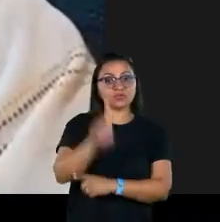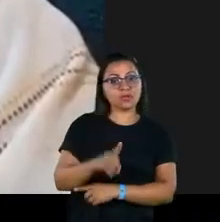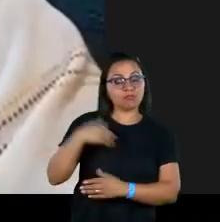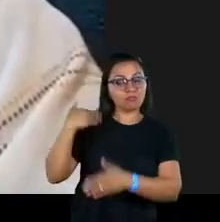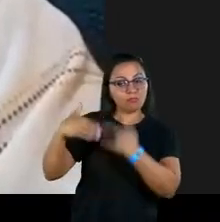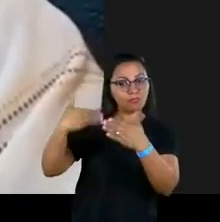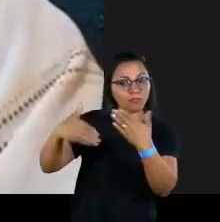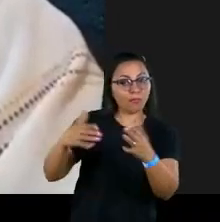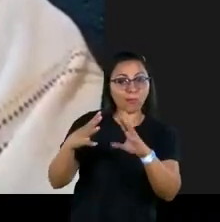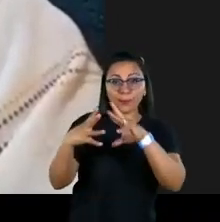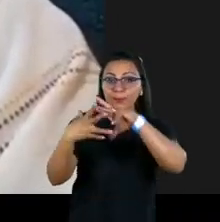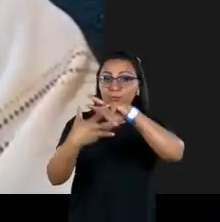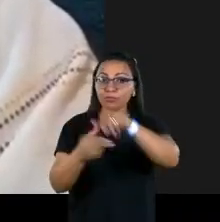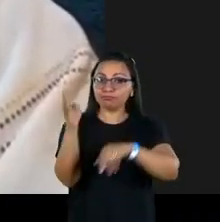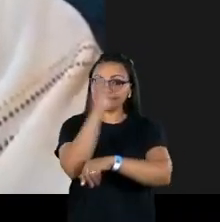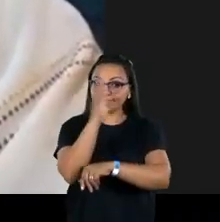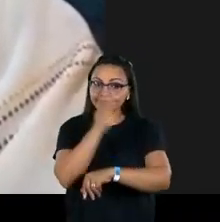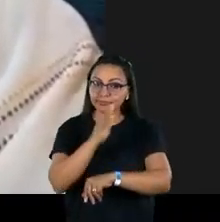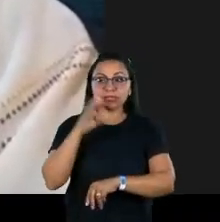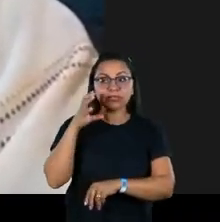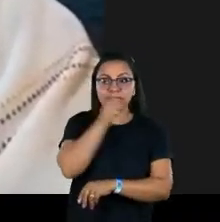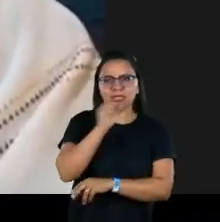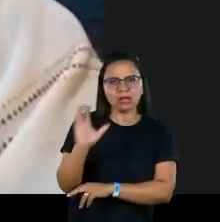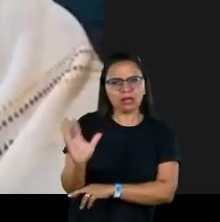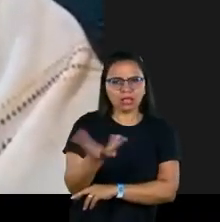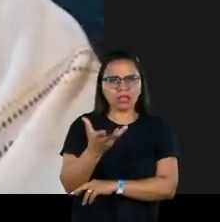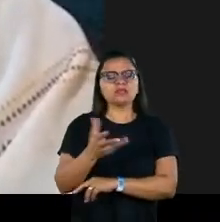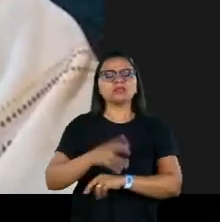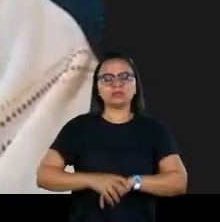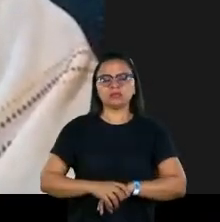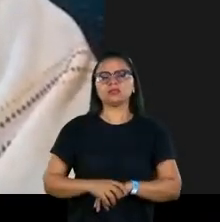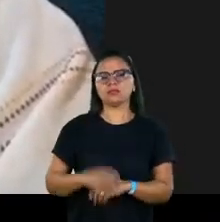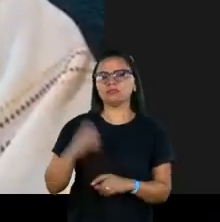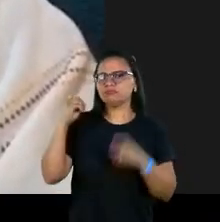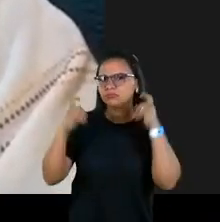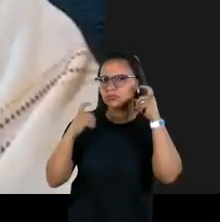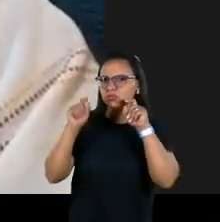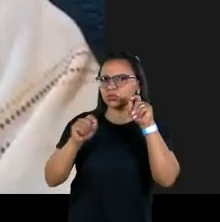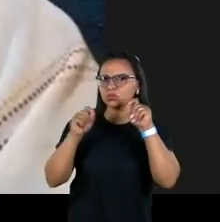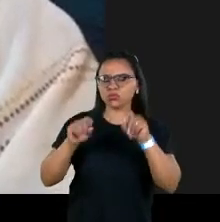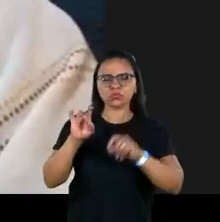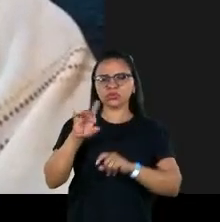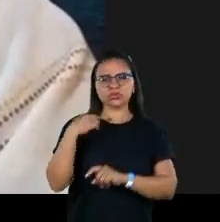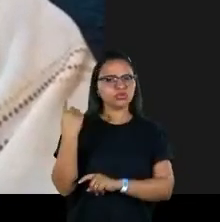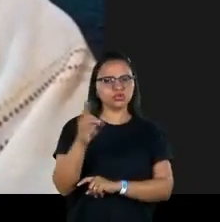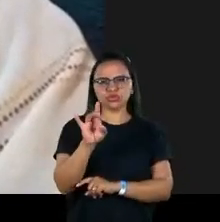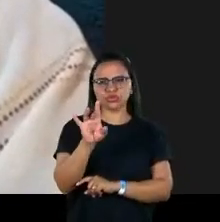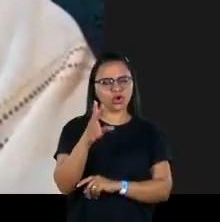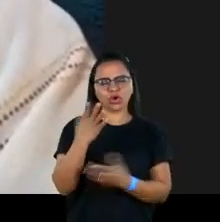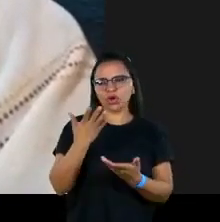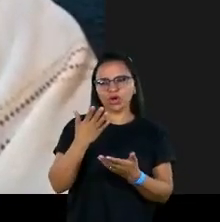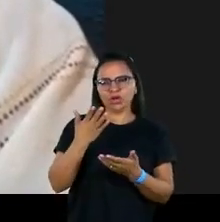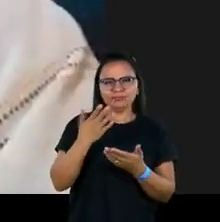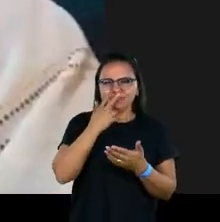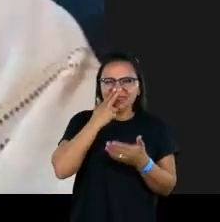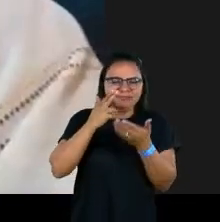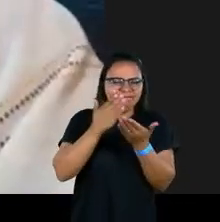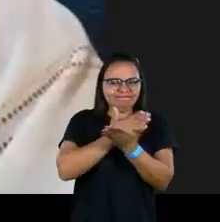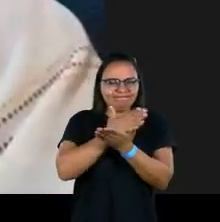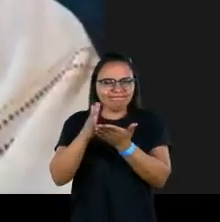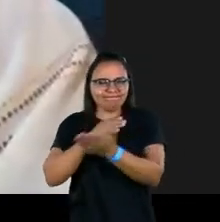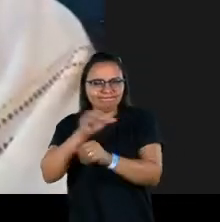andamento no mundo todo e no Brasil. aceleradíssimo isso. E mais preocupante ainda é que não é só o desmonte de uma política de direitos, é a